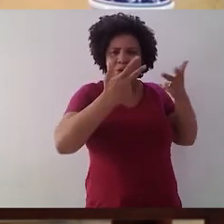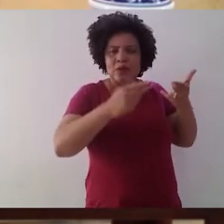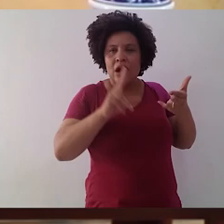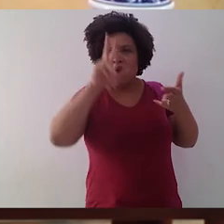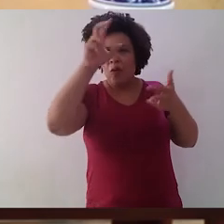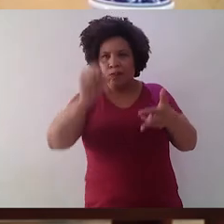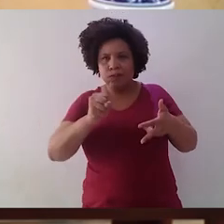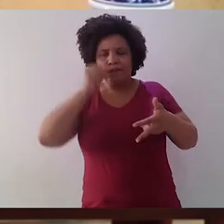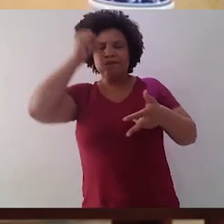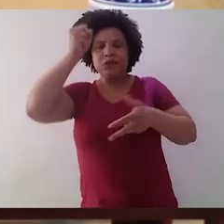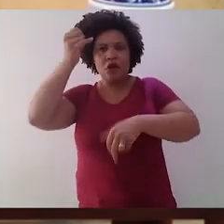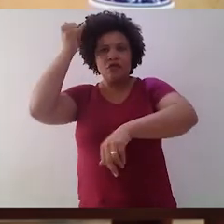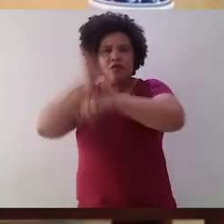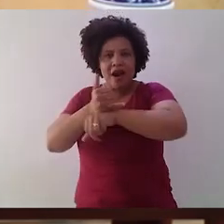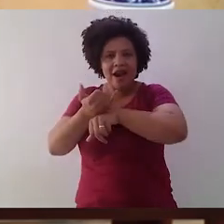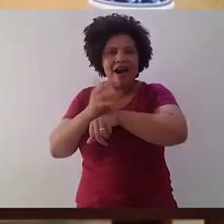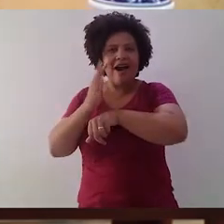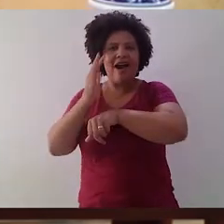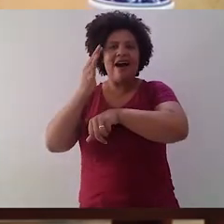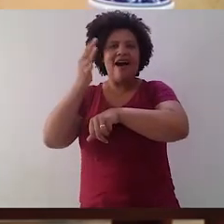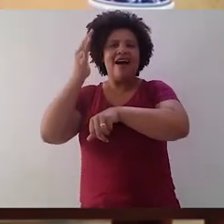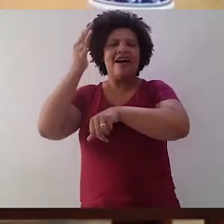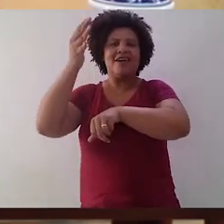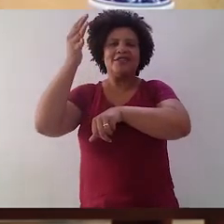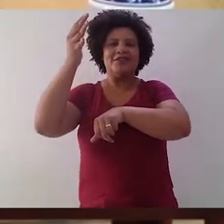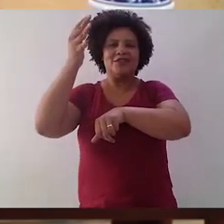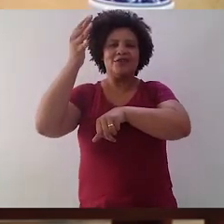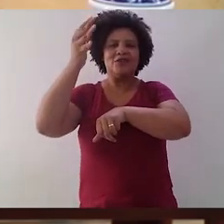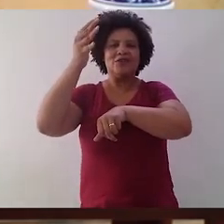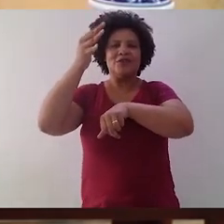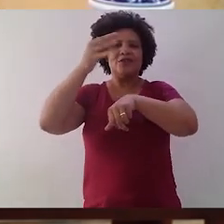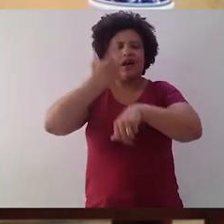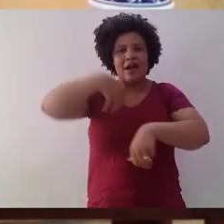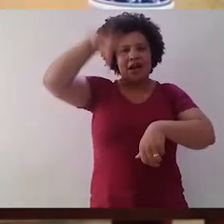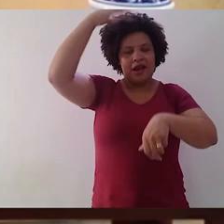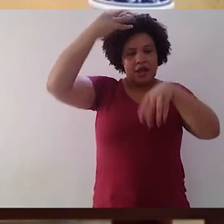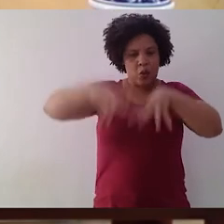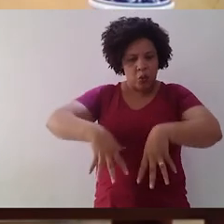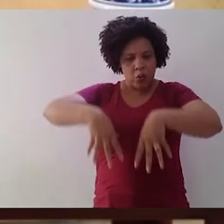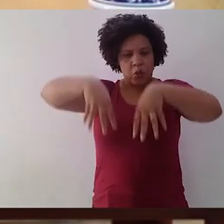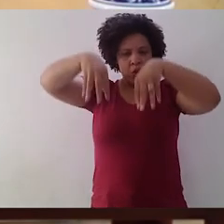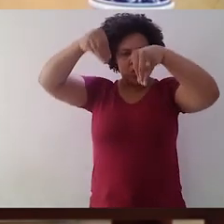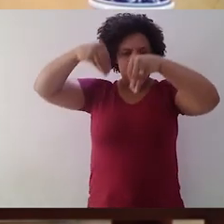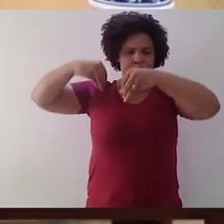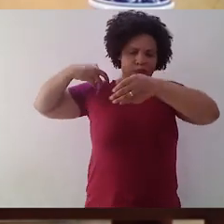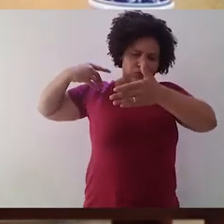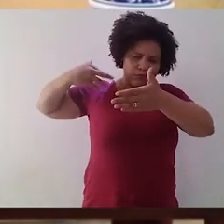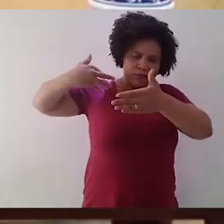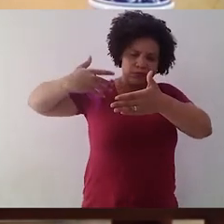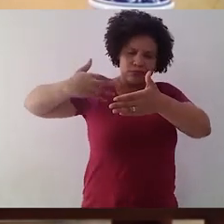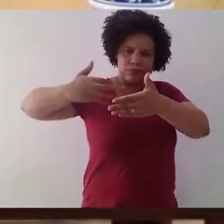que o aço poderosa. Reis, impérios, povos, tempos, pelo vosso impulso rodam.